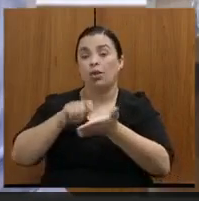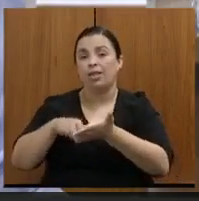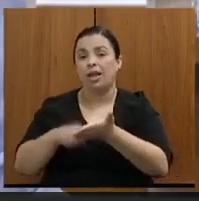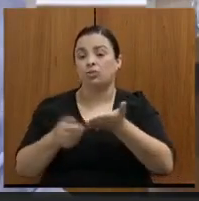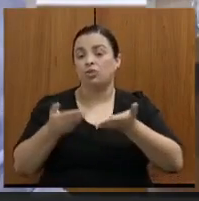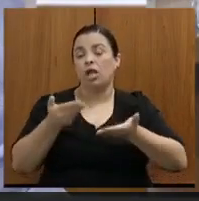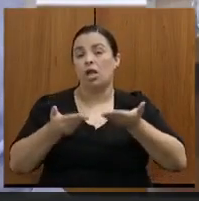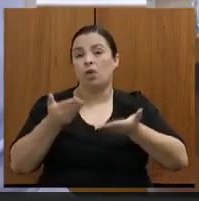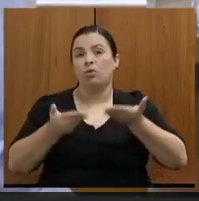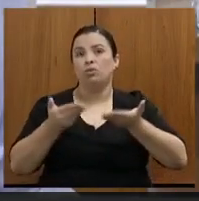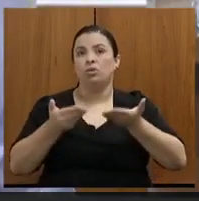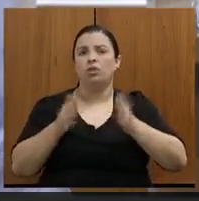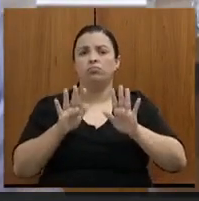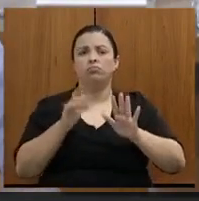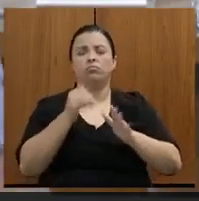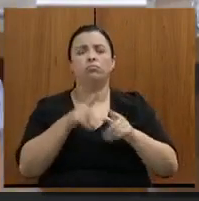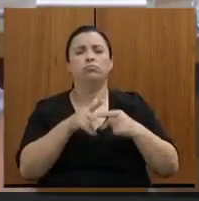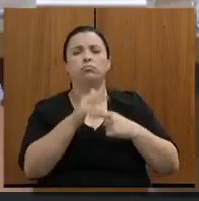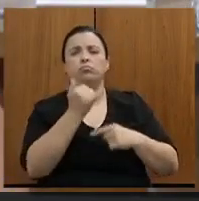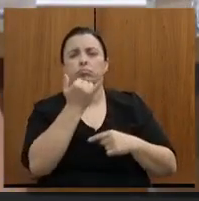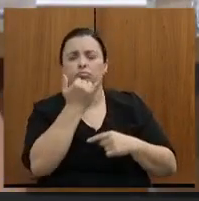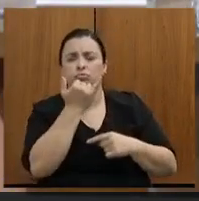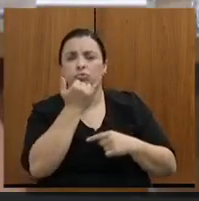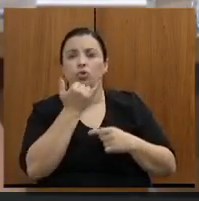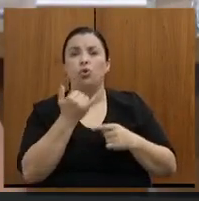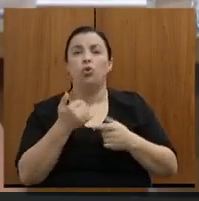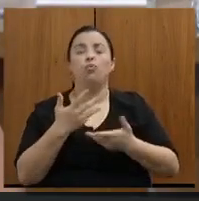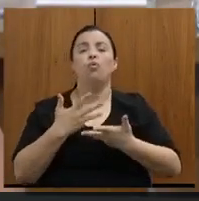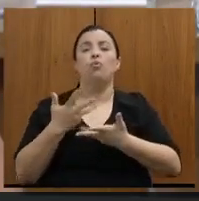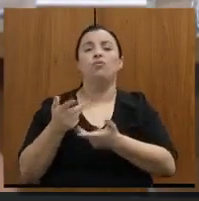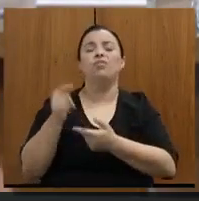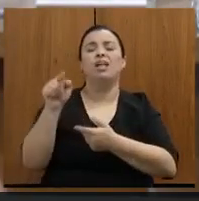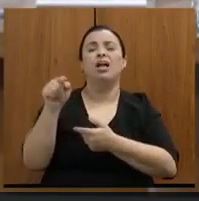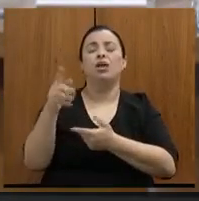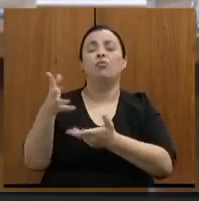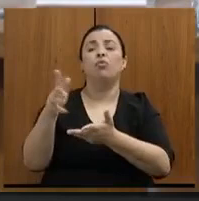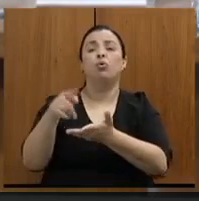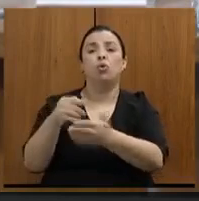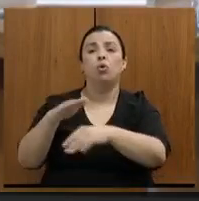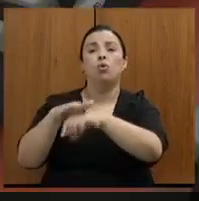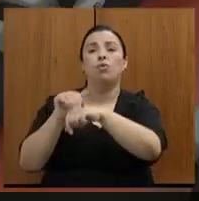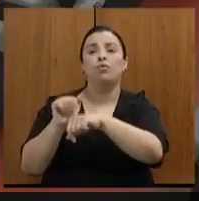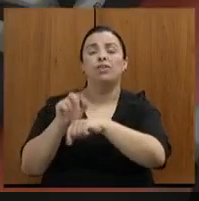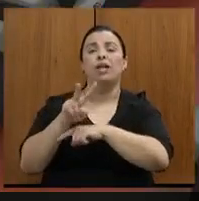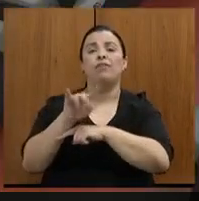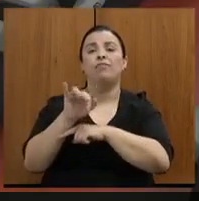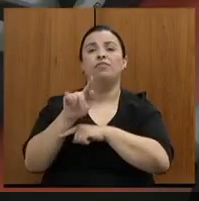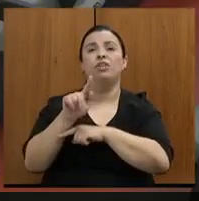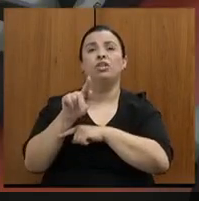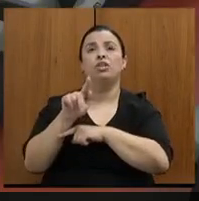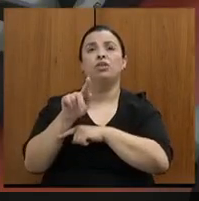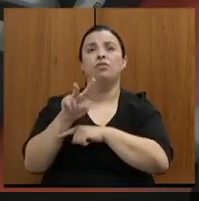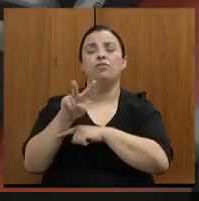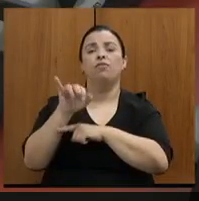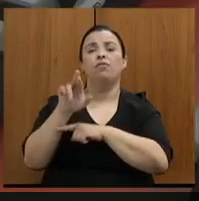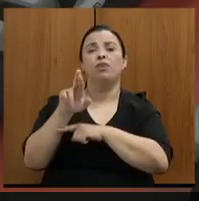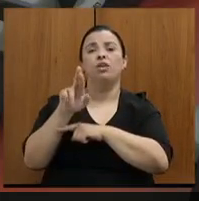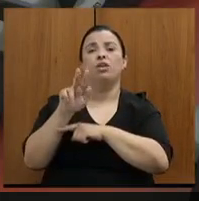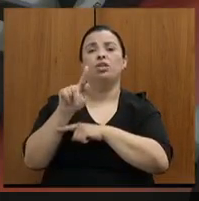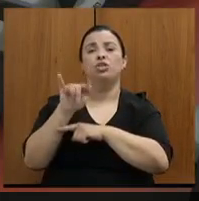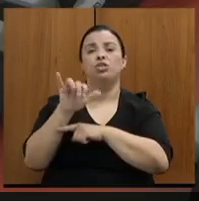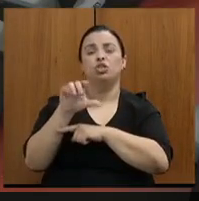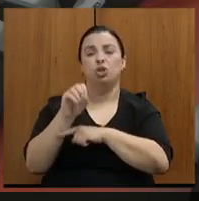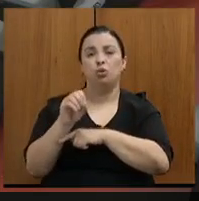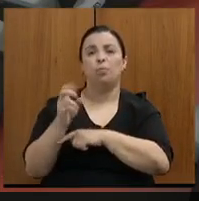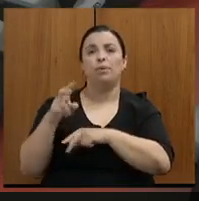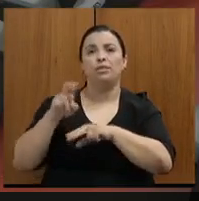existentes. Secretário, só um momento, convidar o deputado Virgílio Guimarães. Vamos ter uma cadeira aqui, próxima a mim, para